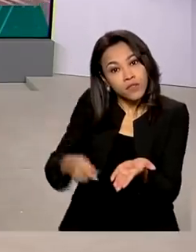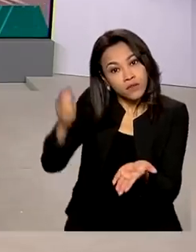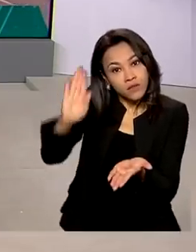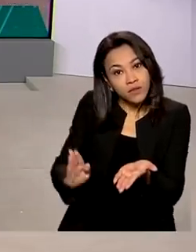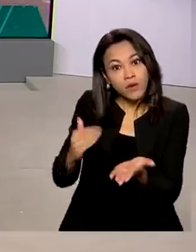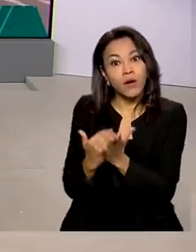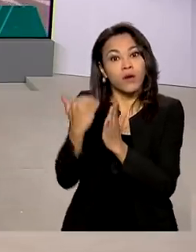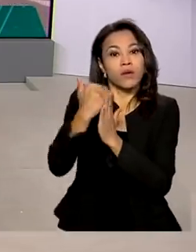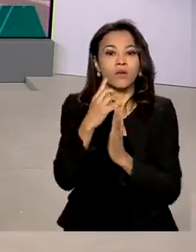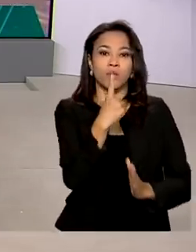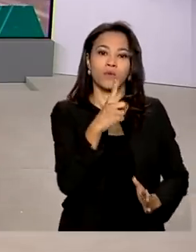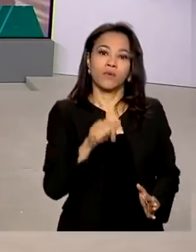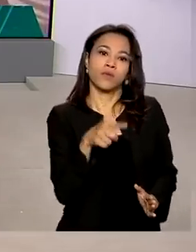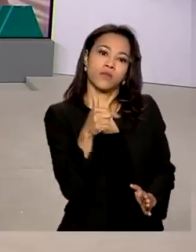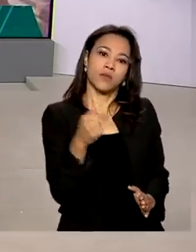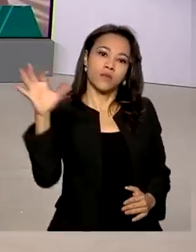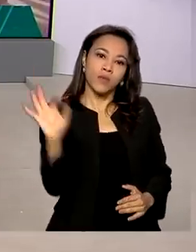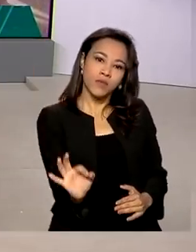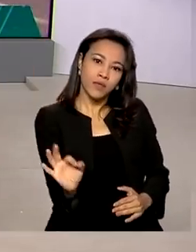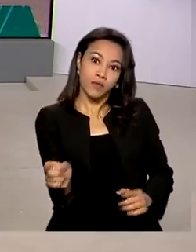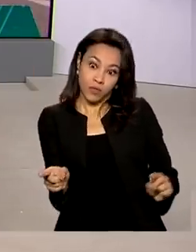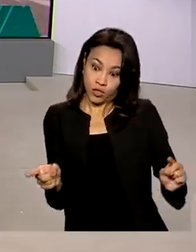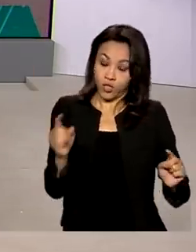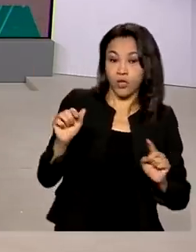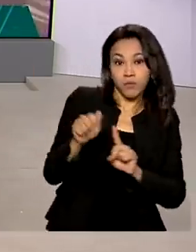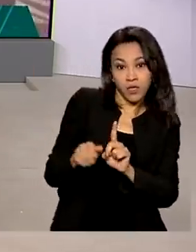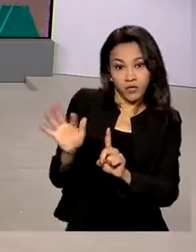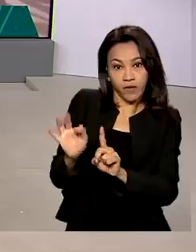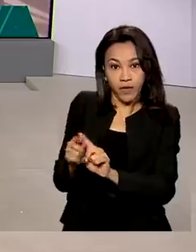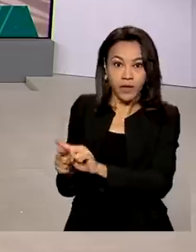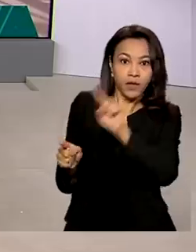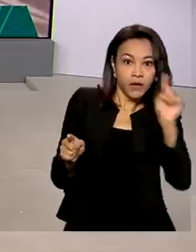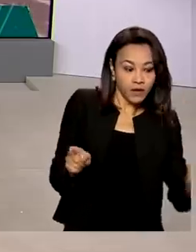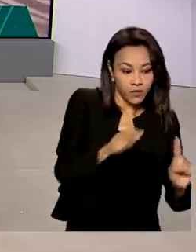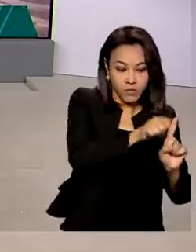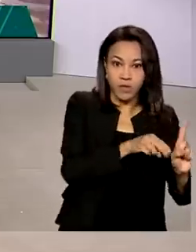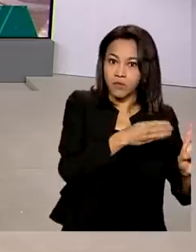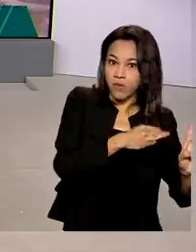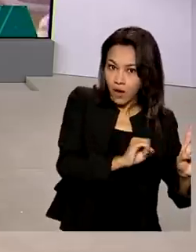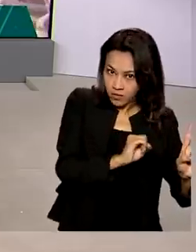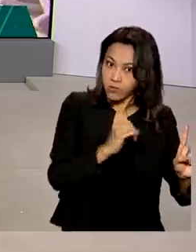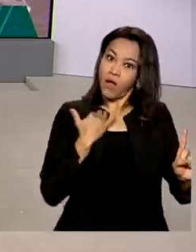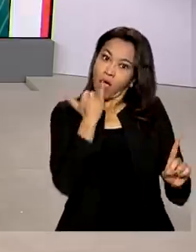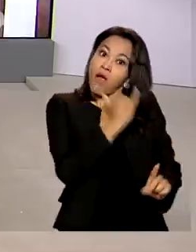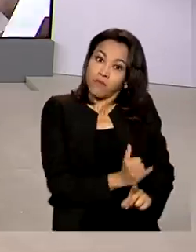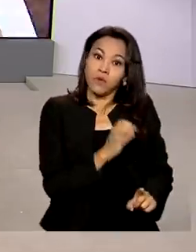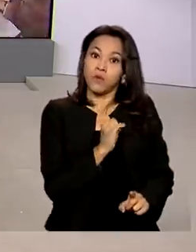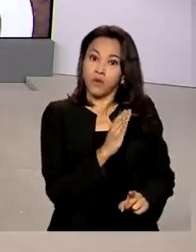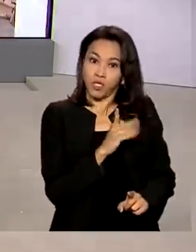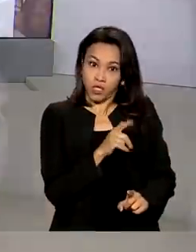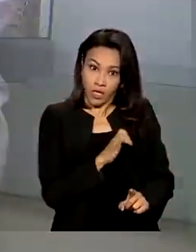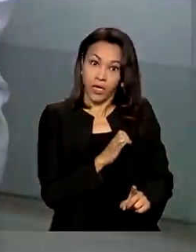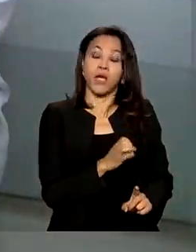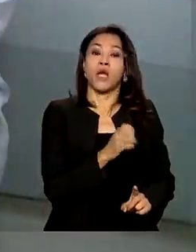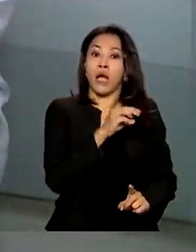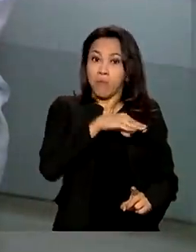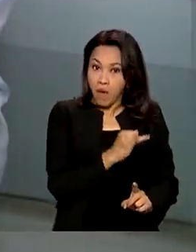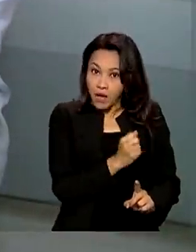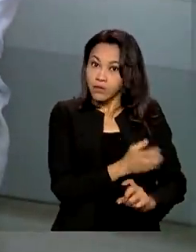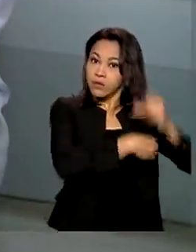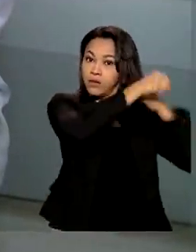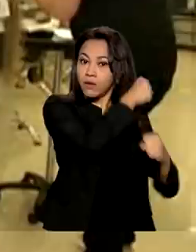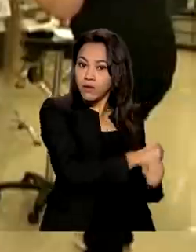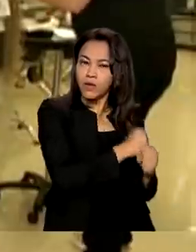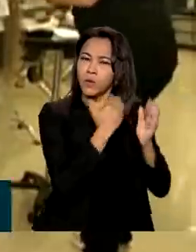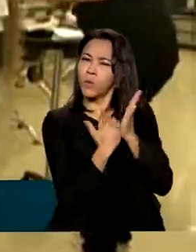cresceu 1,7% na passagem de fevereiro para março, segundo o IBGE. Já em relação a março do ano passado, o